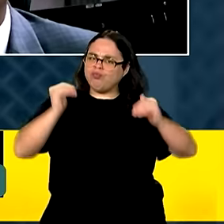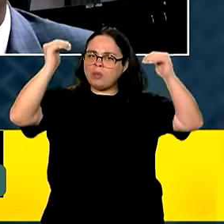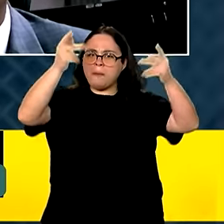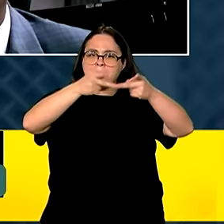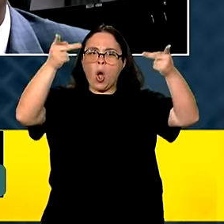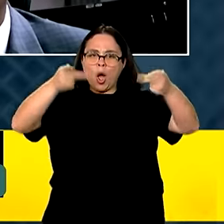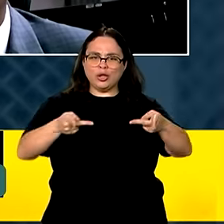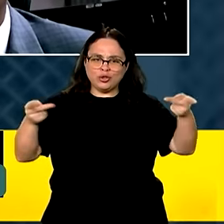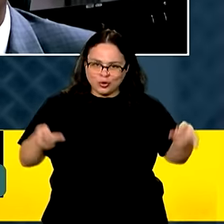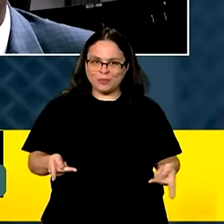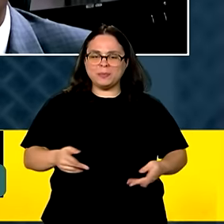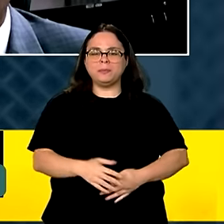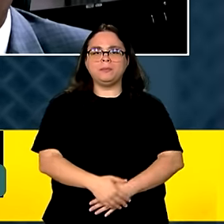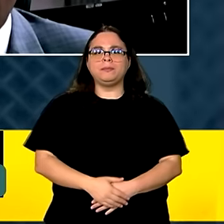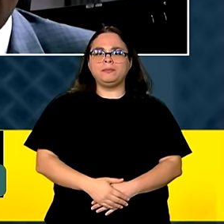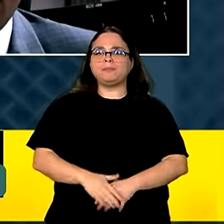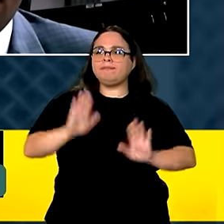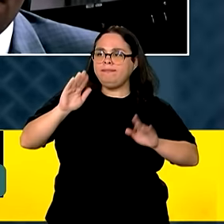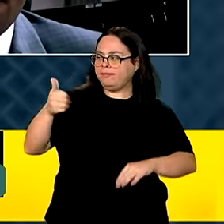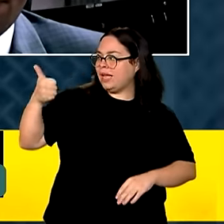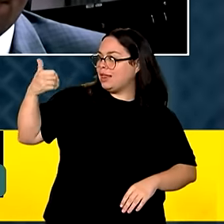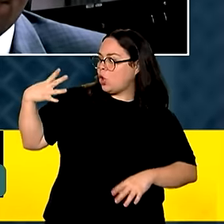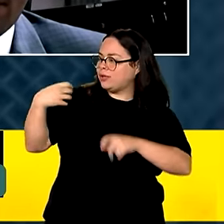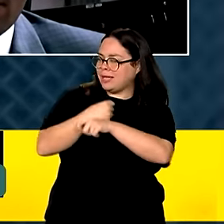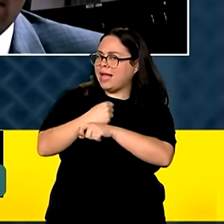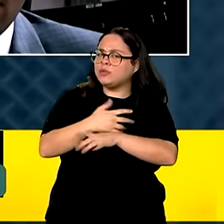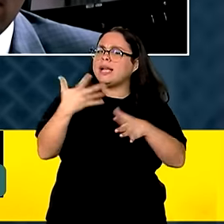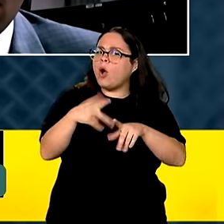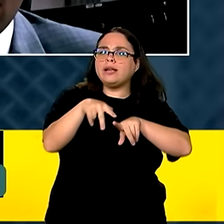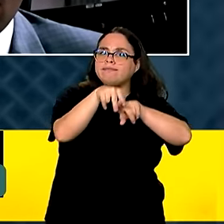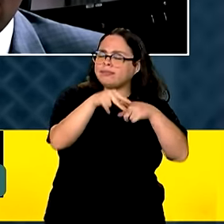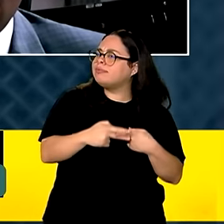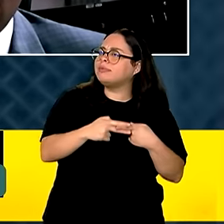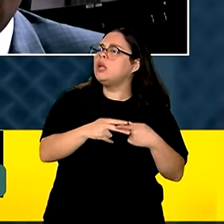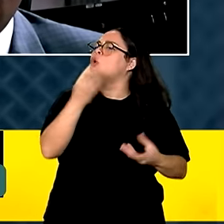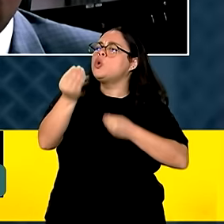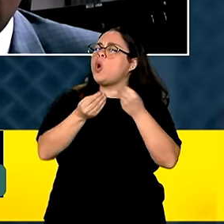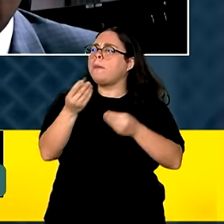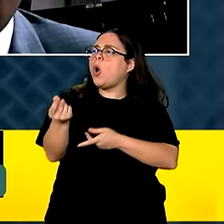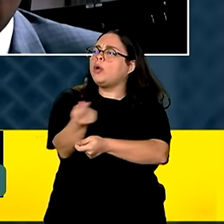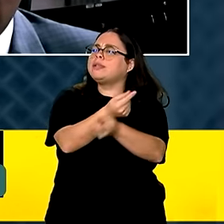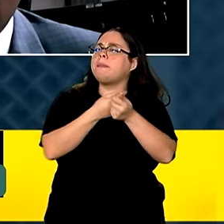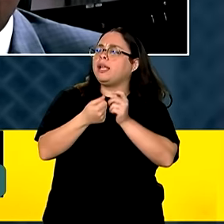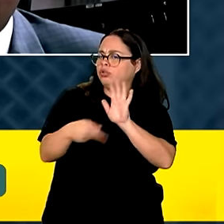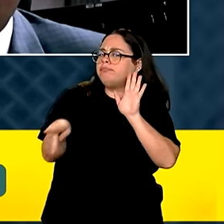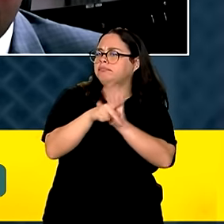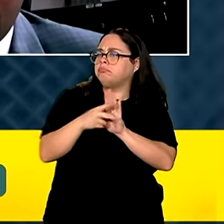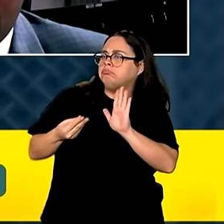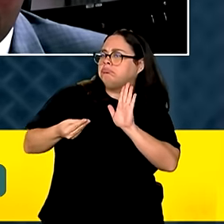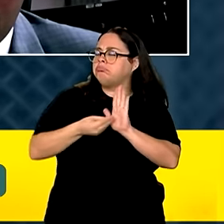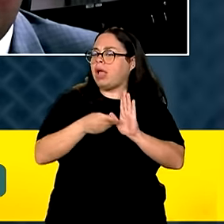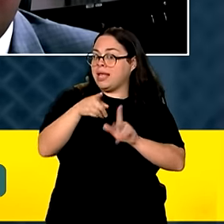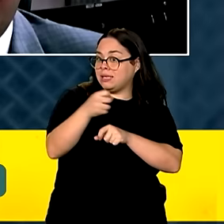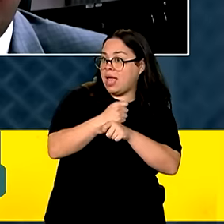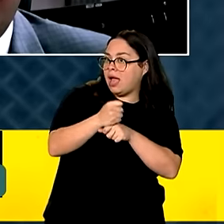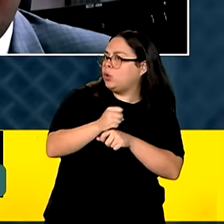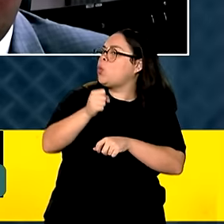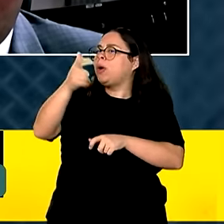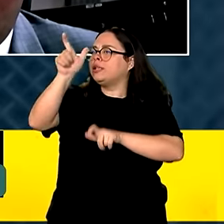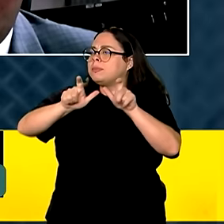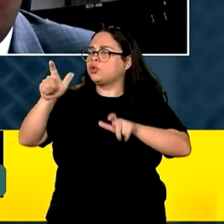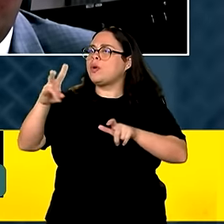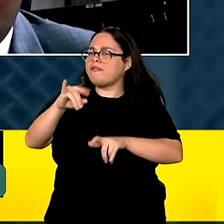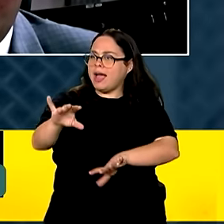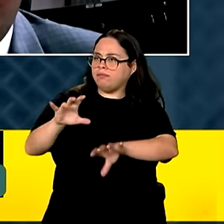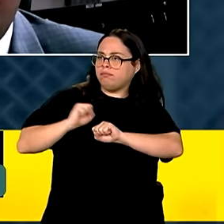pódio. Ministro, depois de 14 anos o programa vai ganhar um reajuste. Qual o orçamento previsto para esse ano e quantos atletas